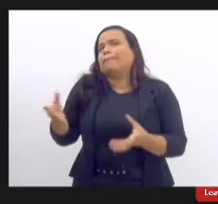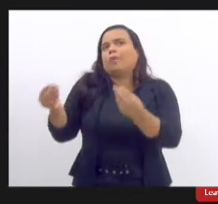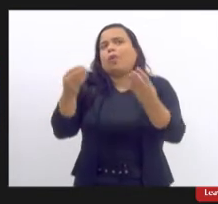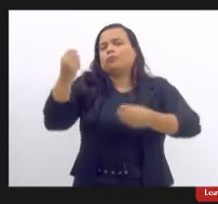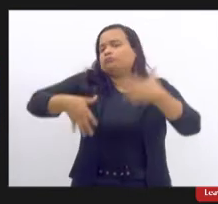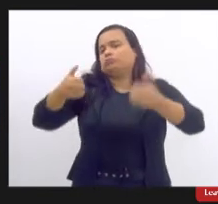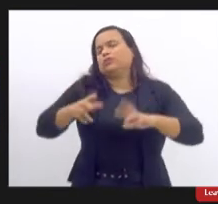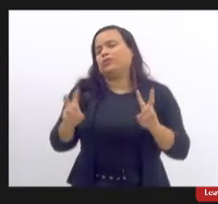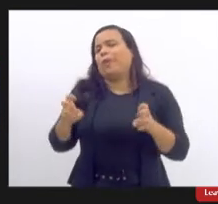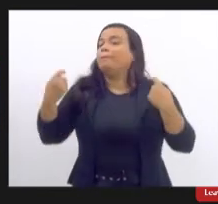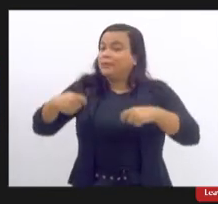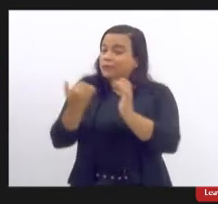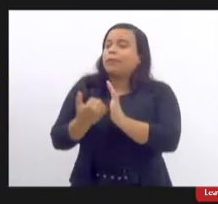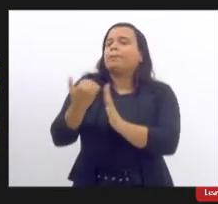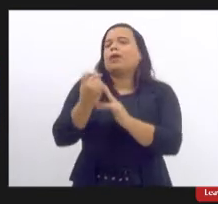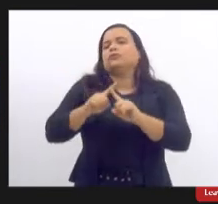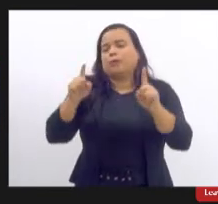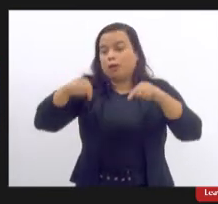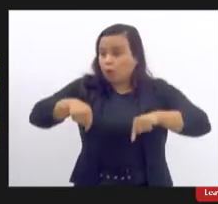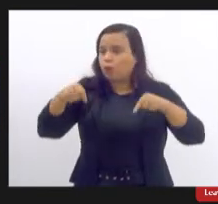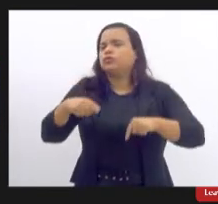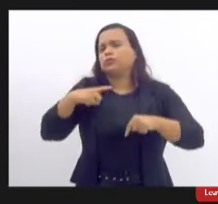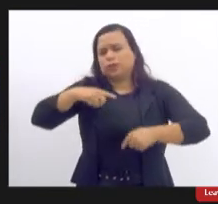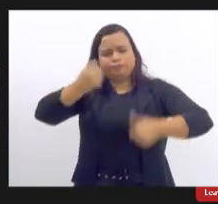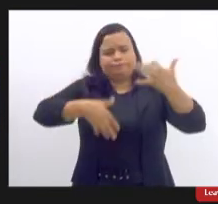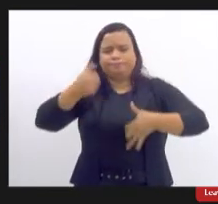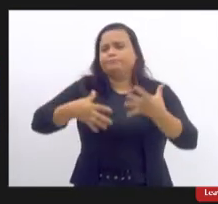atualmente tem se falado muito mais